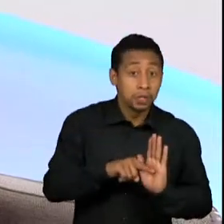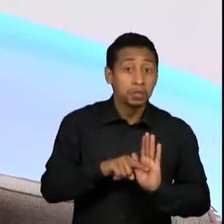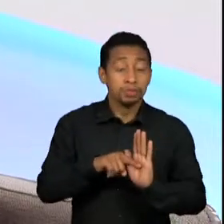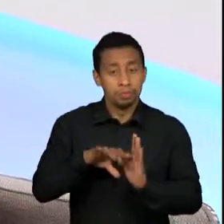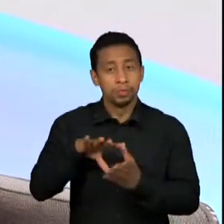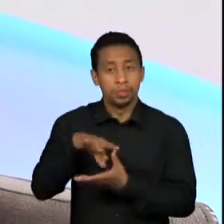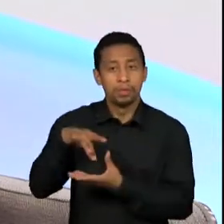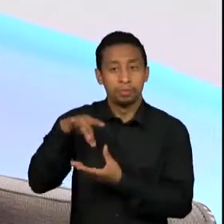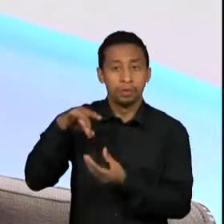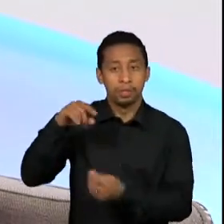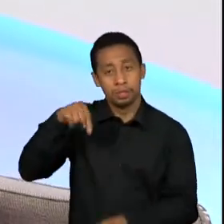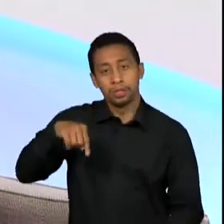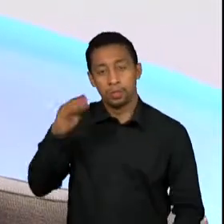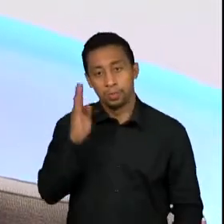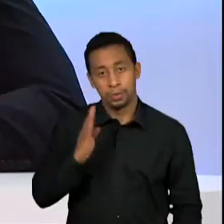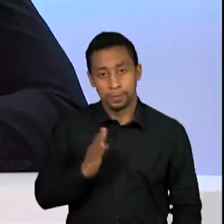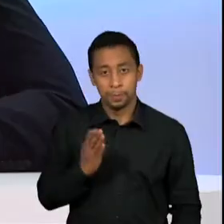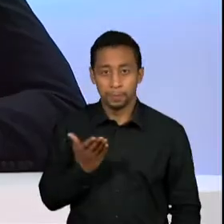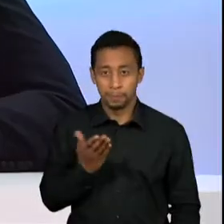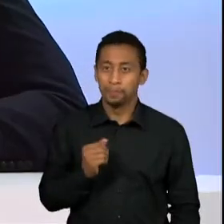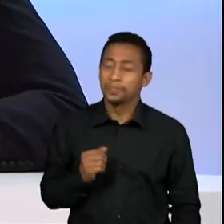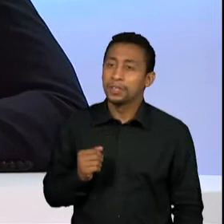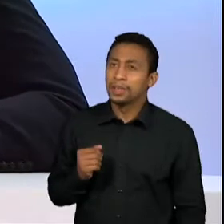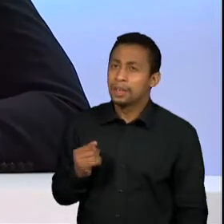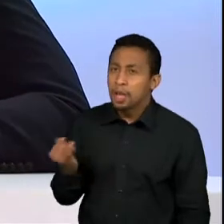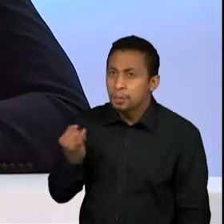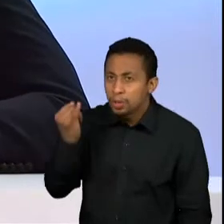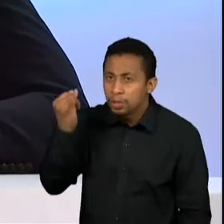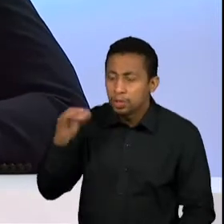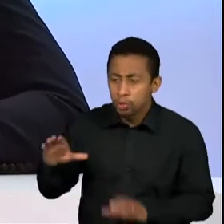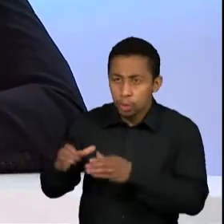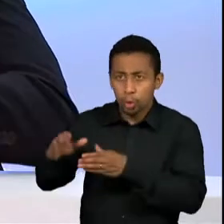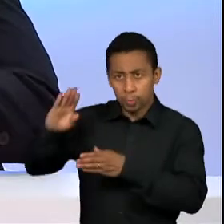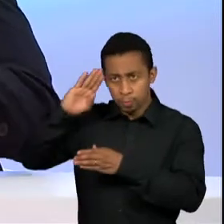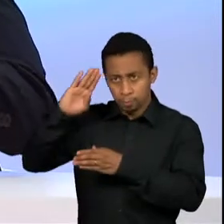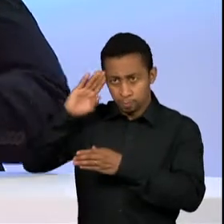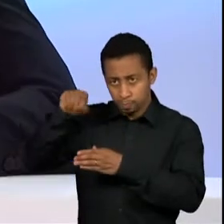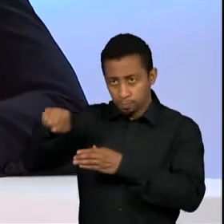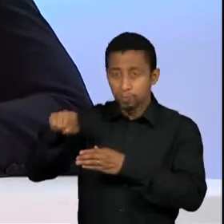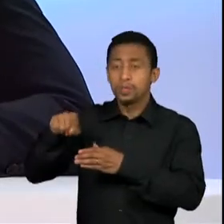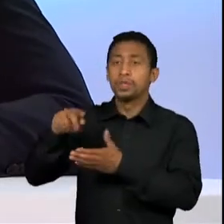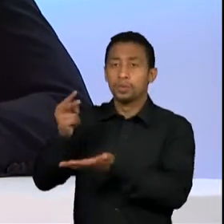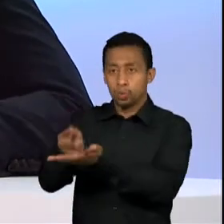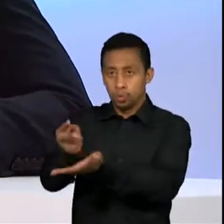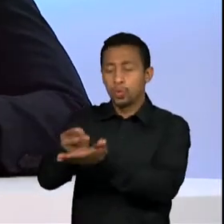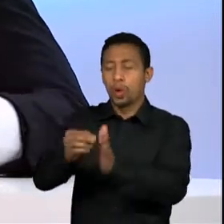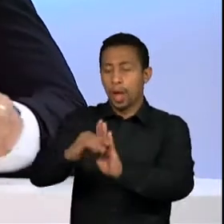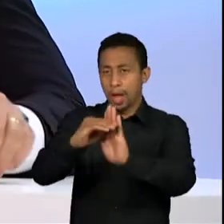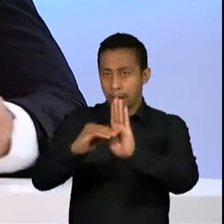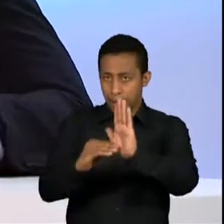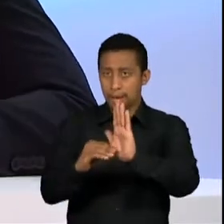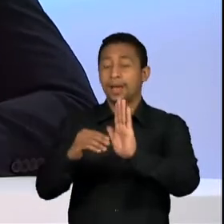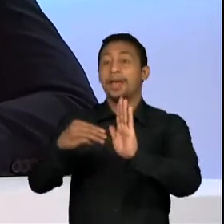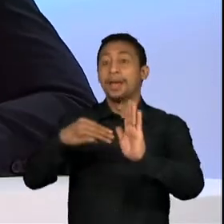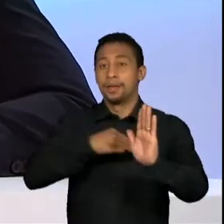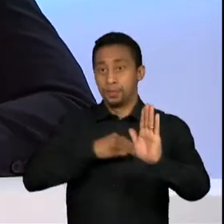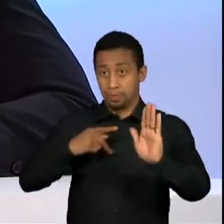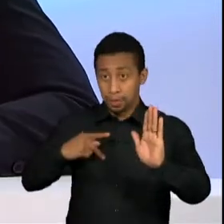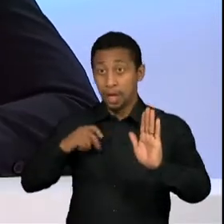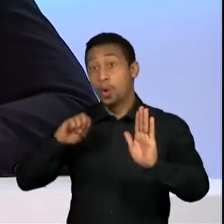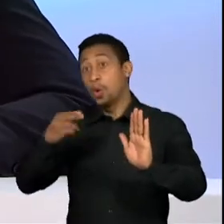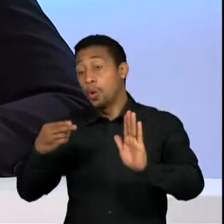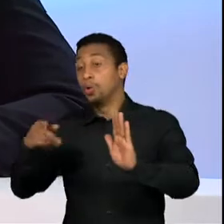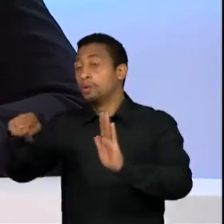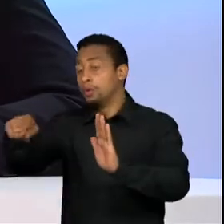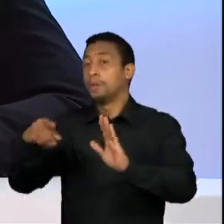democracia brasileira. A senhora acha que é importante que os militares sigam a mesma regra que o MP, que os juízes seguem de não poderem ir para governo enquanto